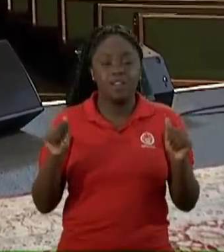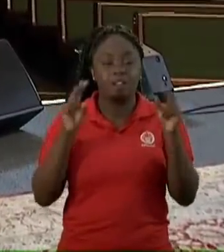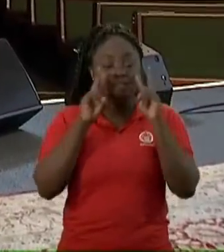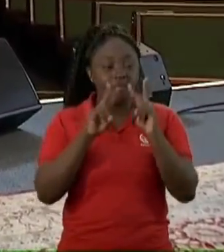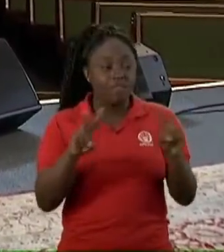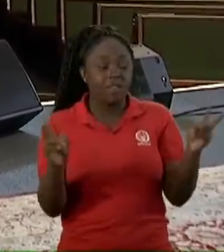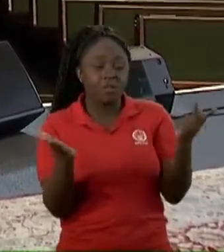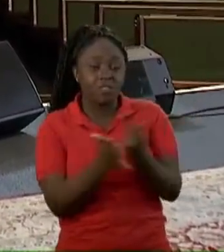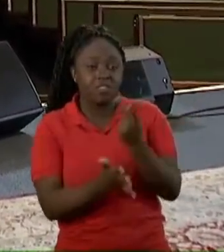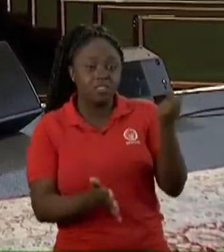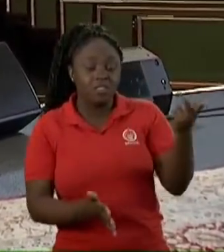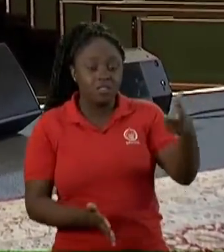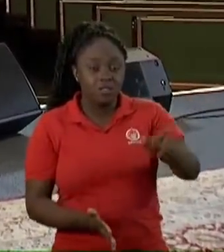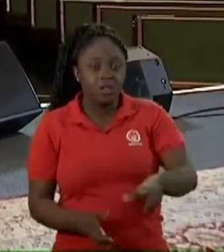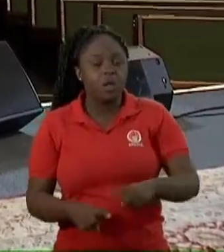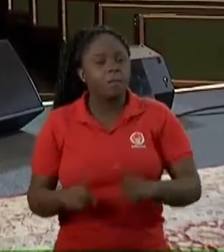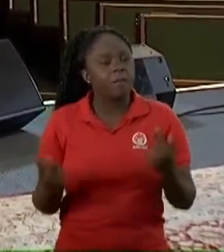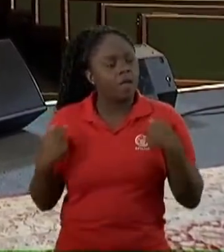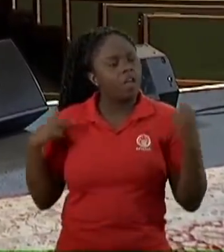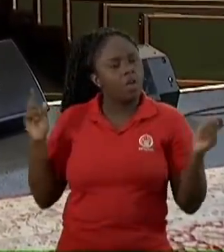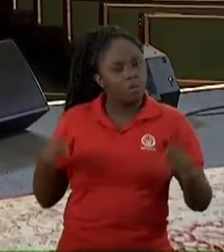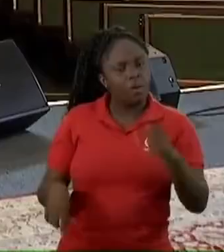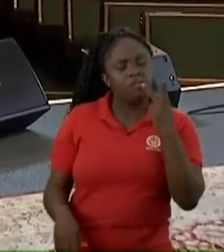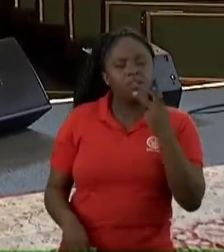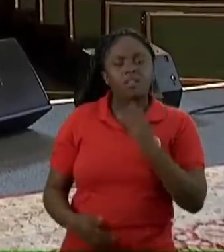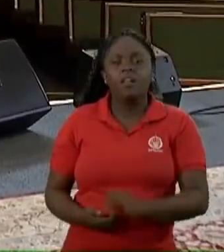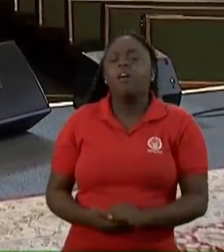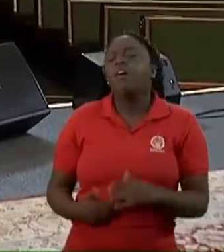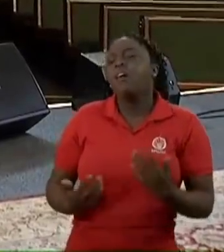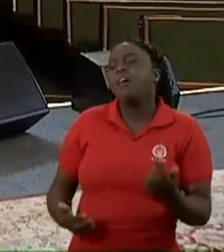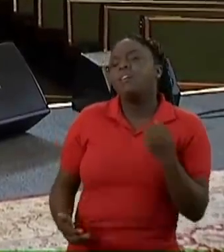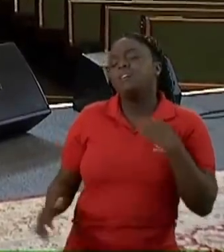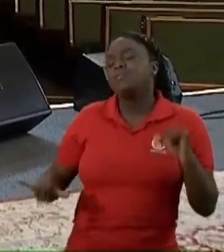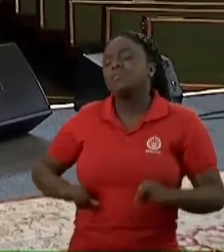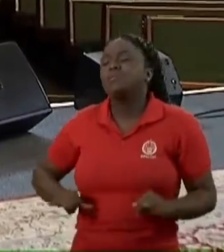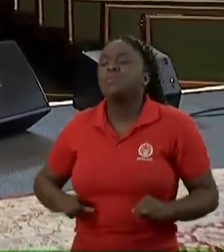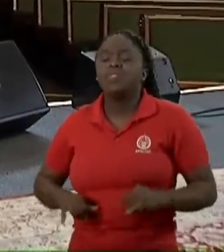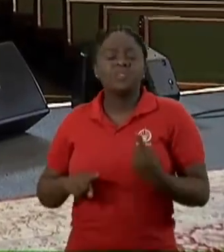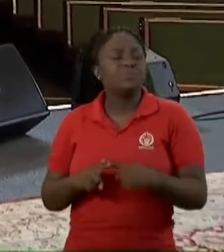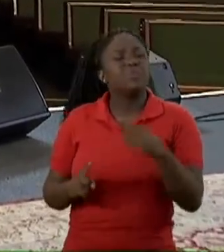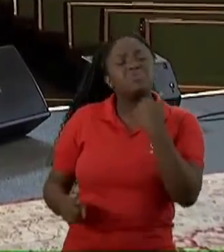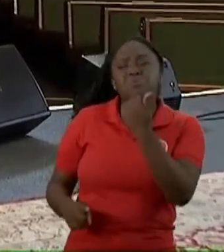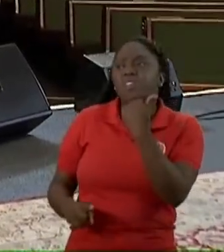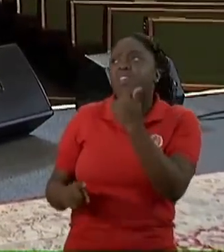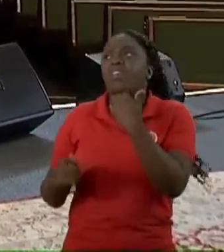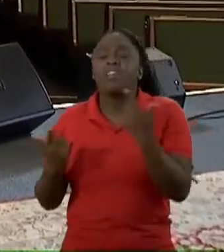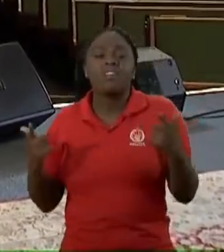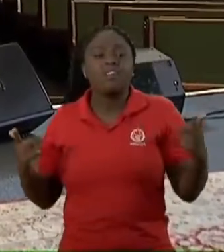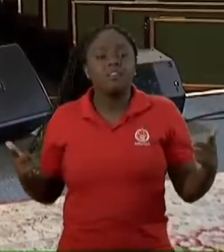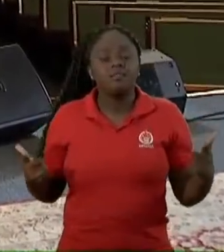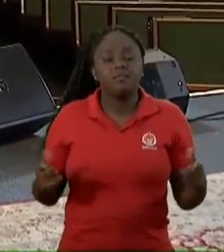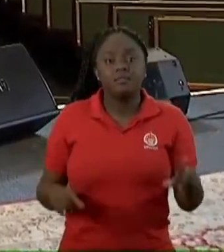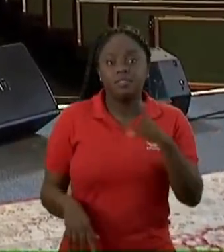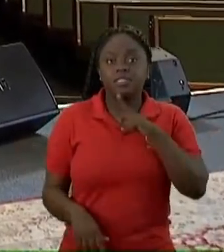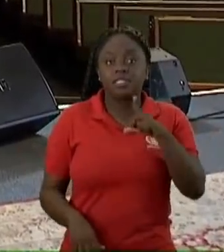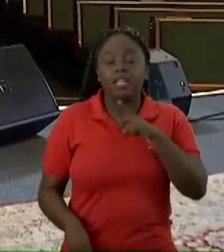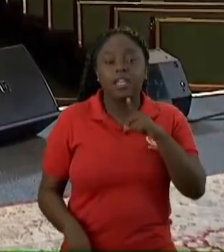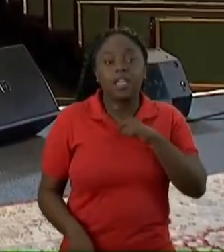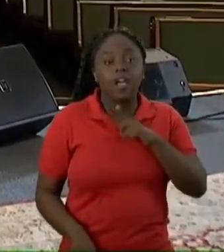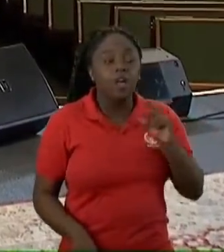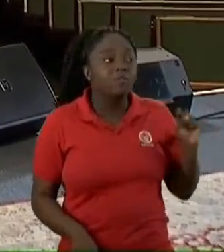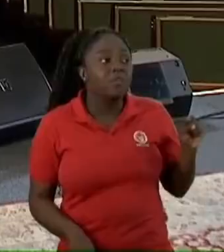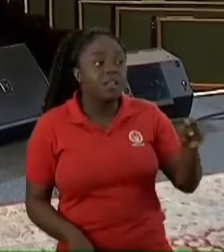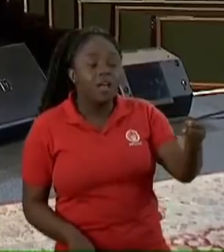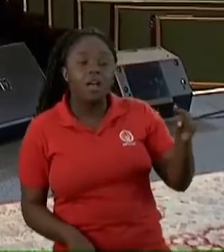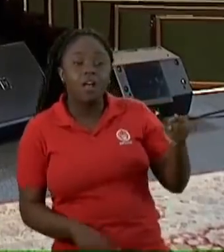aqui acontecer Agora, eu posso ficar aqui e falar assim Ai, eu estou sofrendo tanto Porque não tem ninguém Tem milhares que estão fazendo culto sozinho